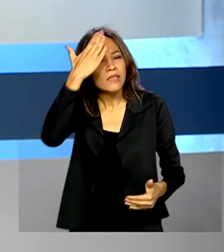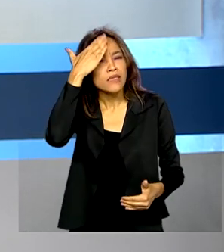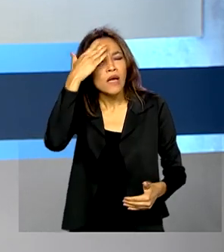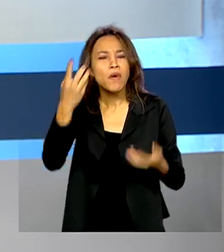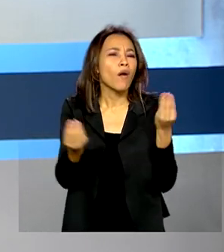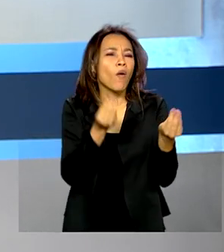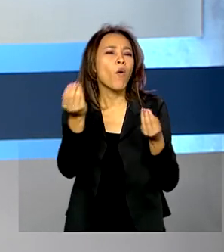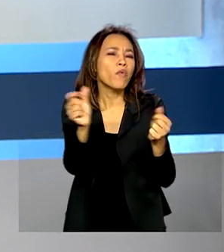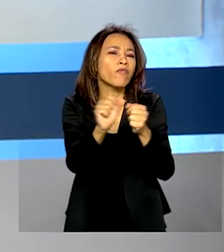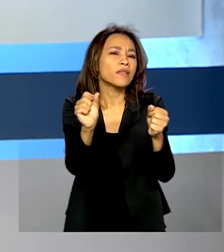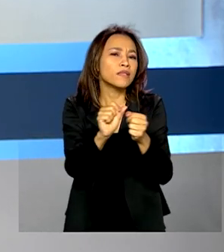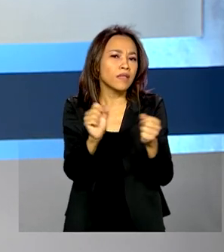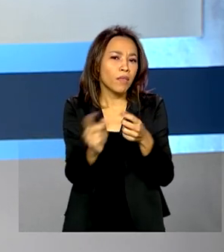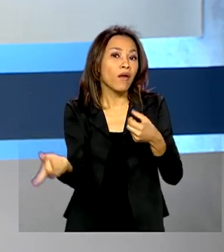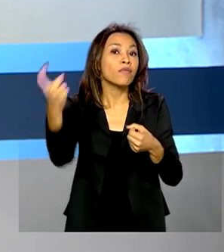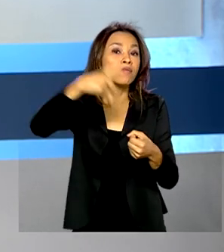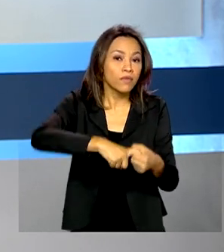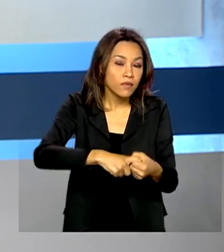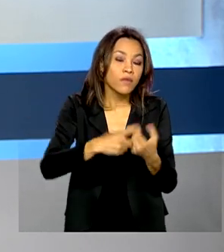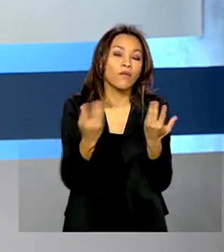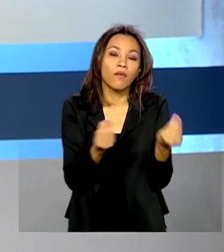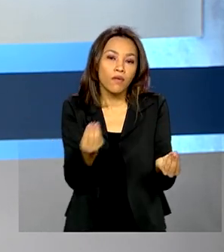o que fazer para regularizar a situação.